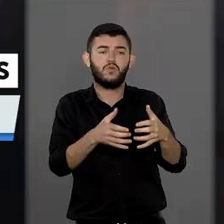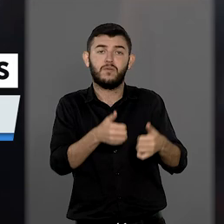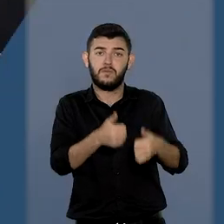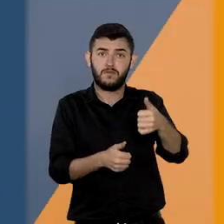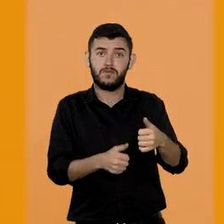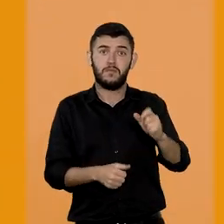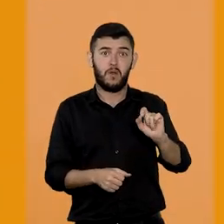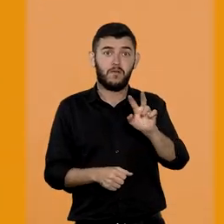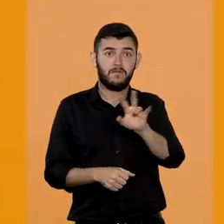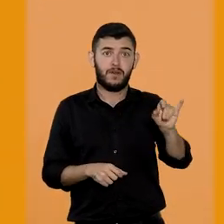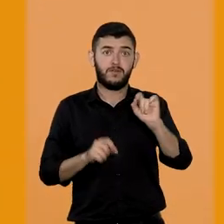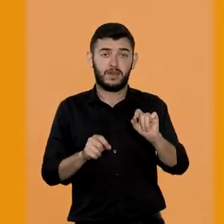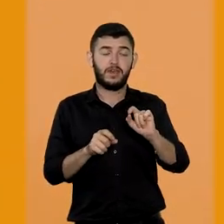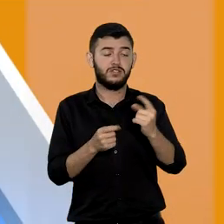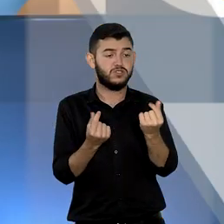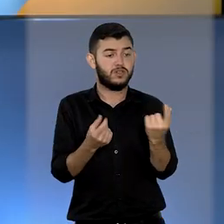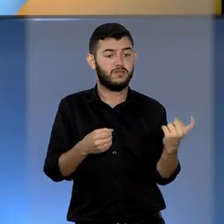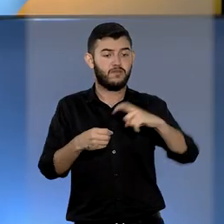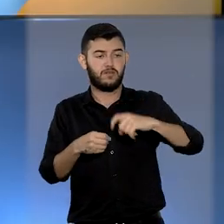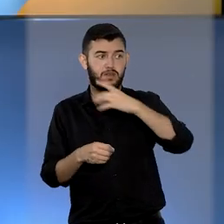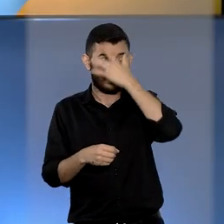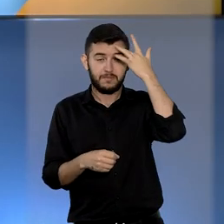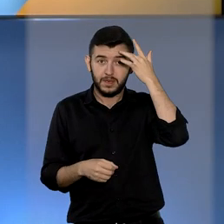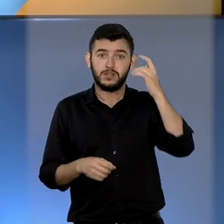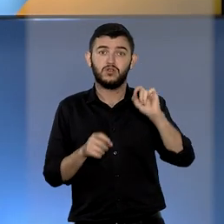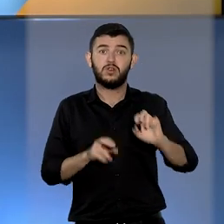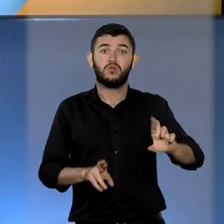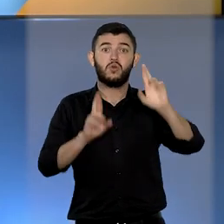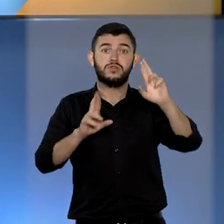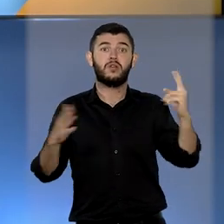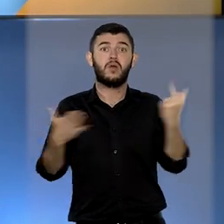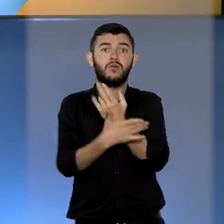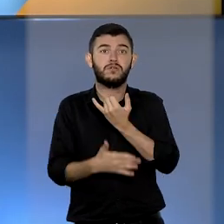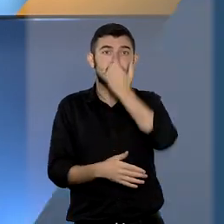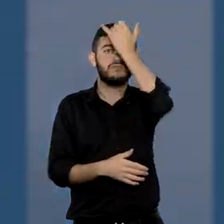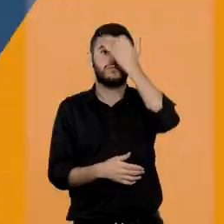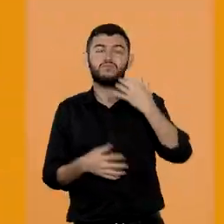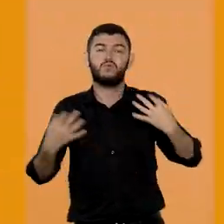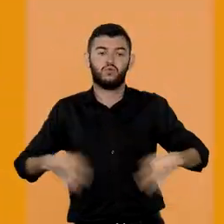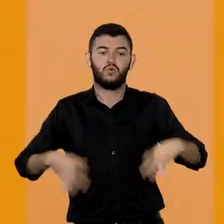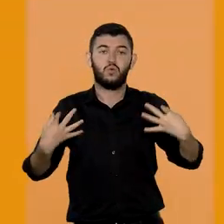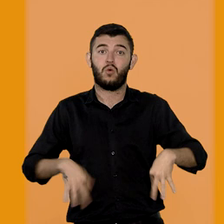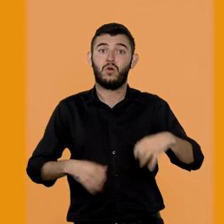torcedores feridos em tumulto. O STJ Notícias começa agora.